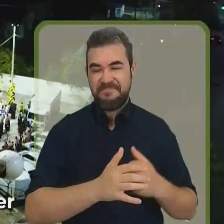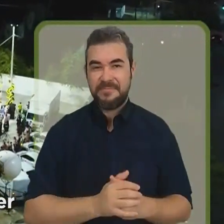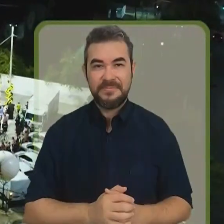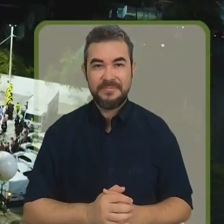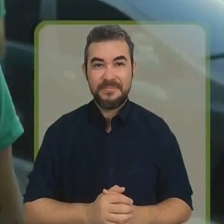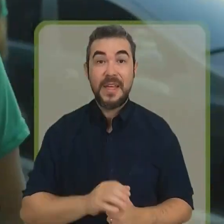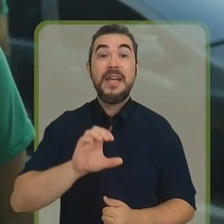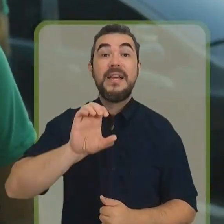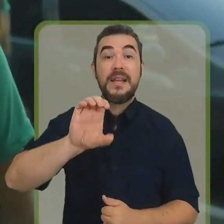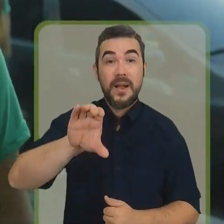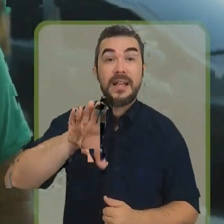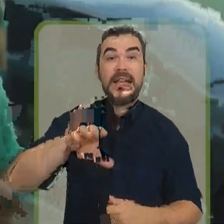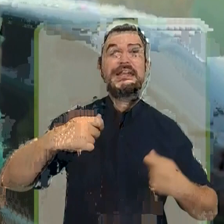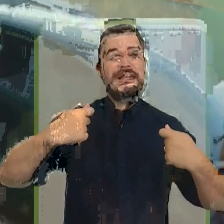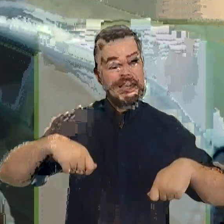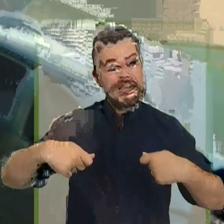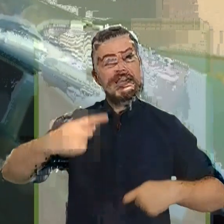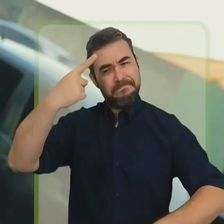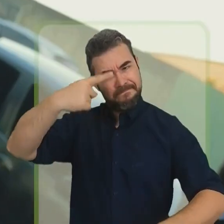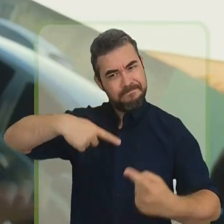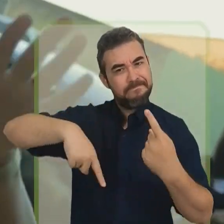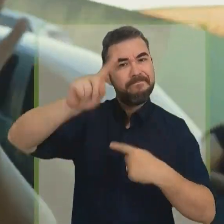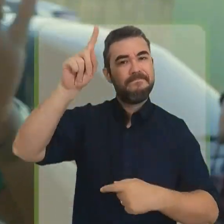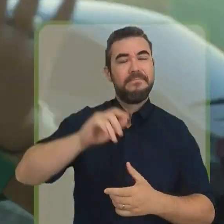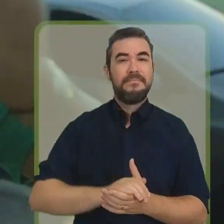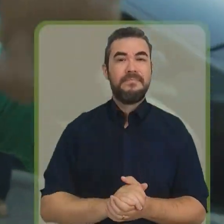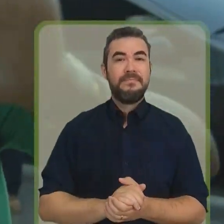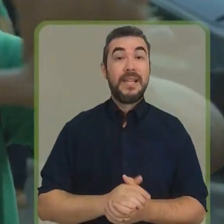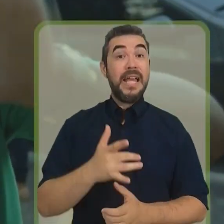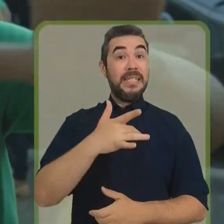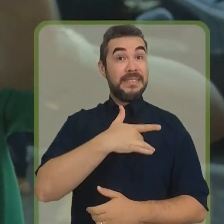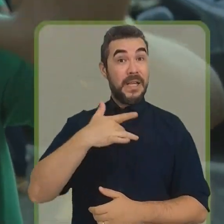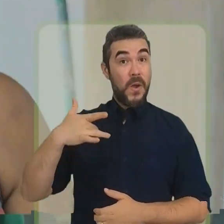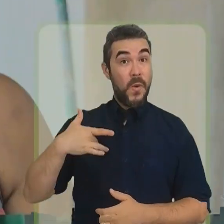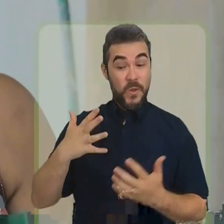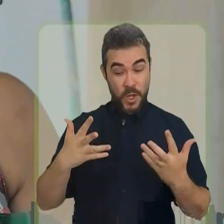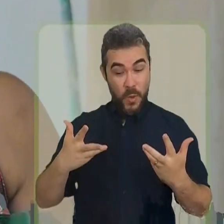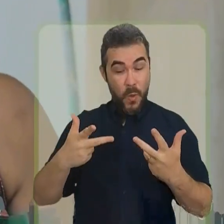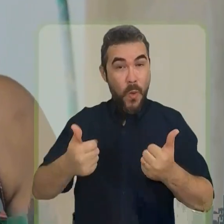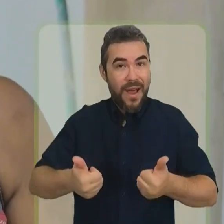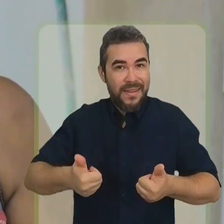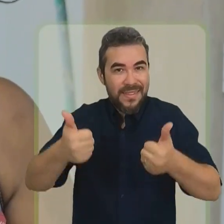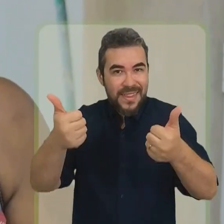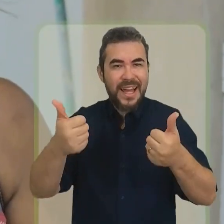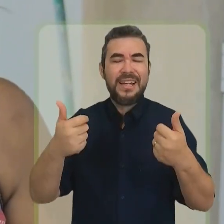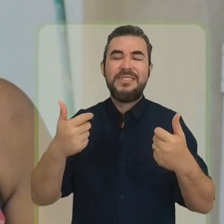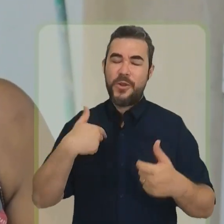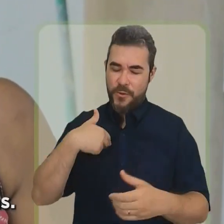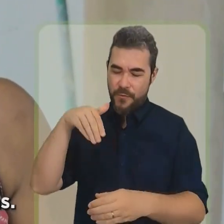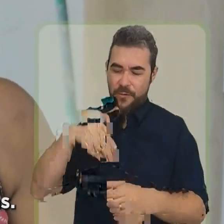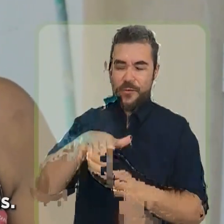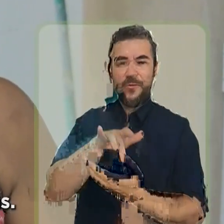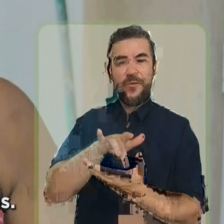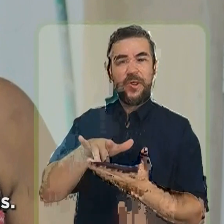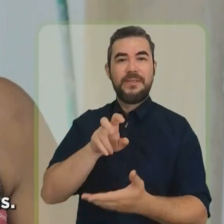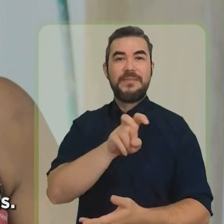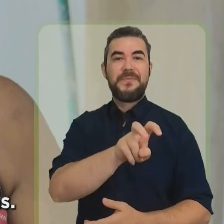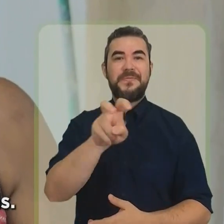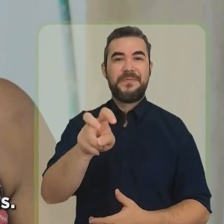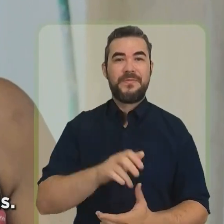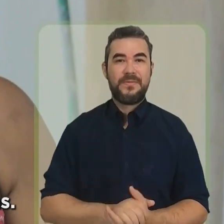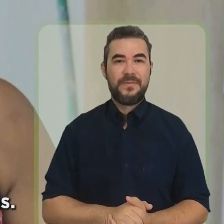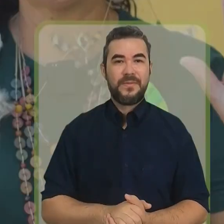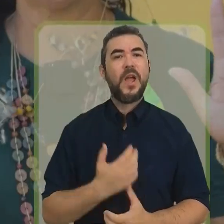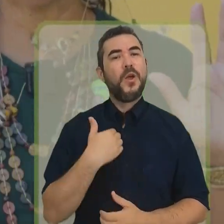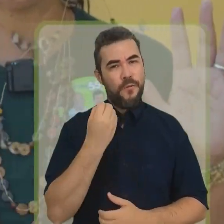crescer. Para uma saúde de qualidade, eu estou com o Naumi, 55! Eu vou votar no Naumi porque ele cuida da educação